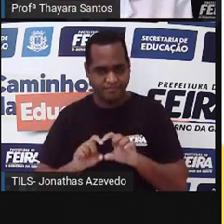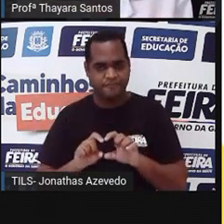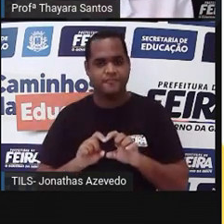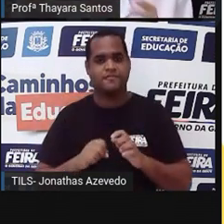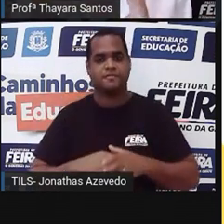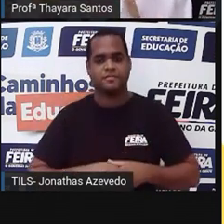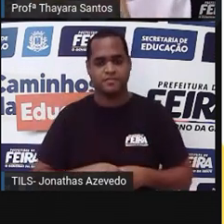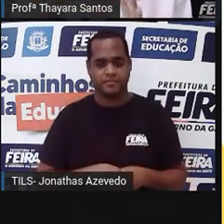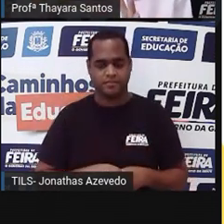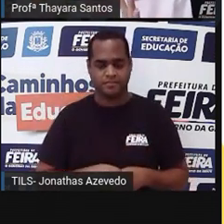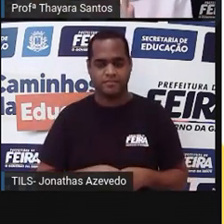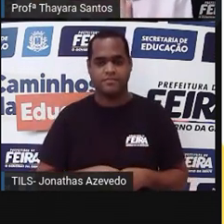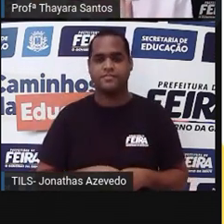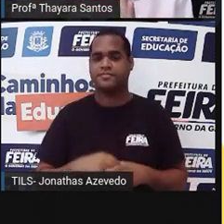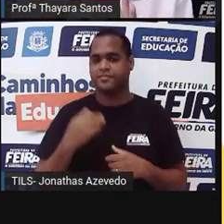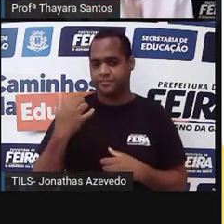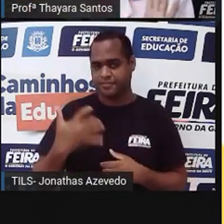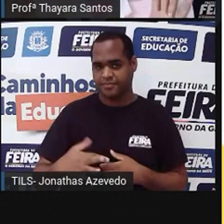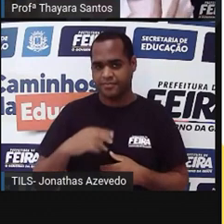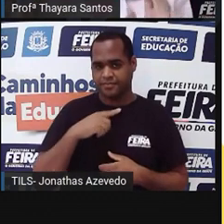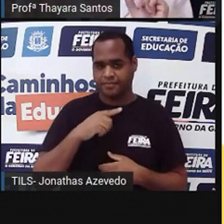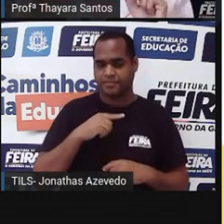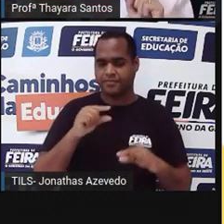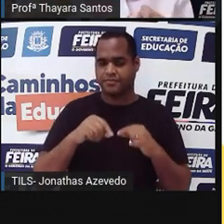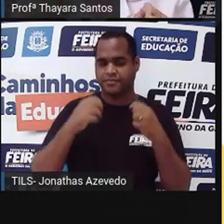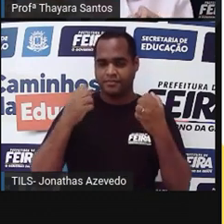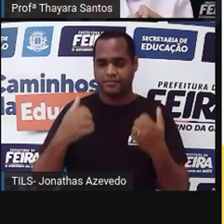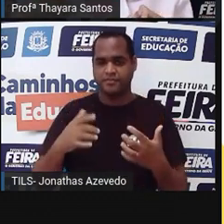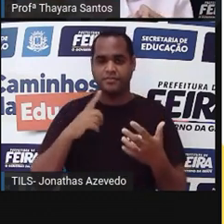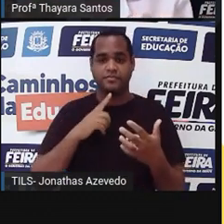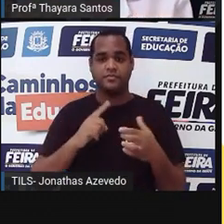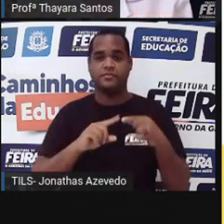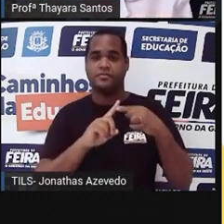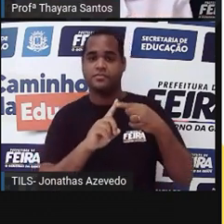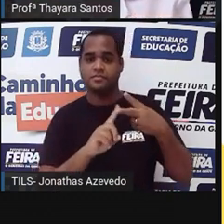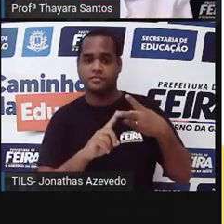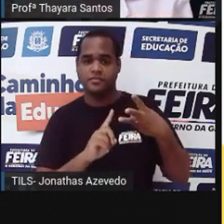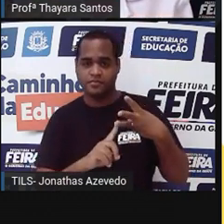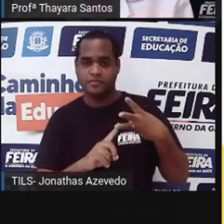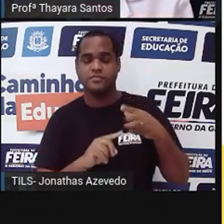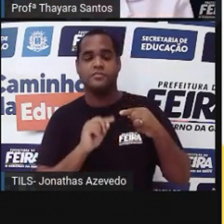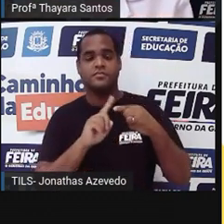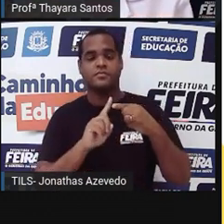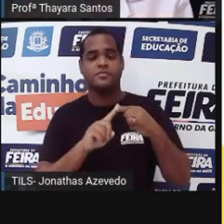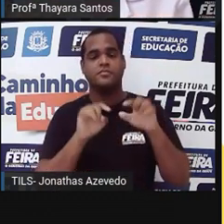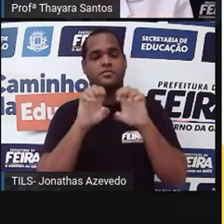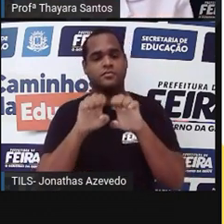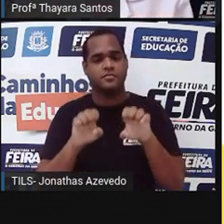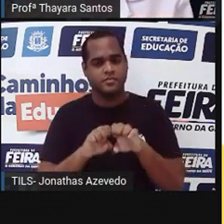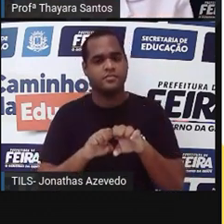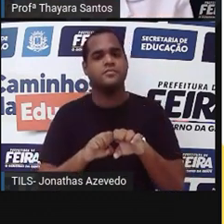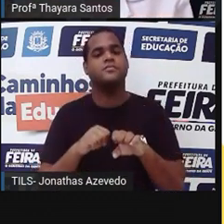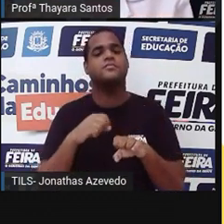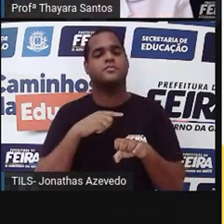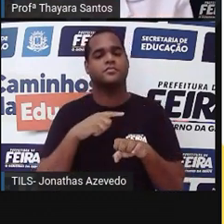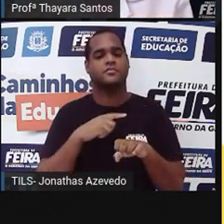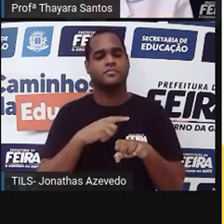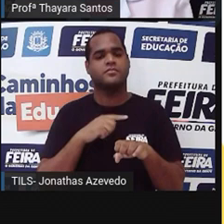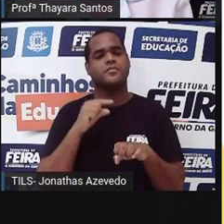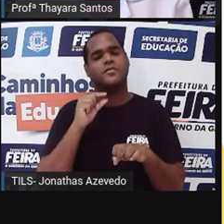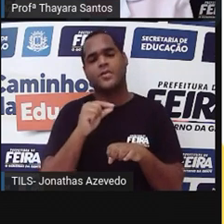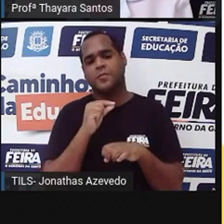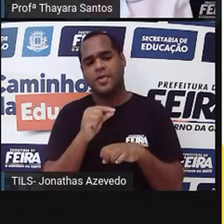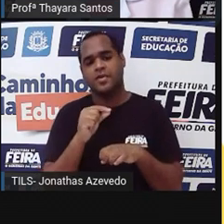cauloide. Então, o gametófito dessa planta é composto por essas três estruturas. E o esporófito, que é essa partezinha